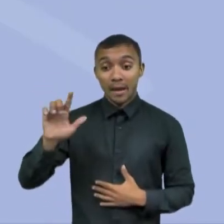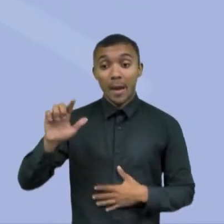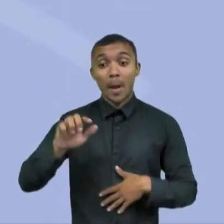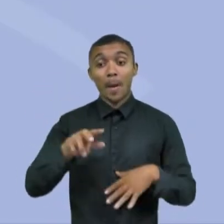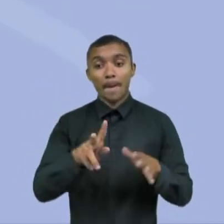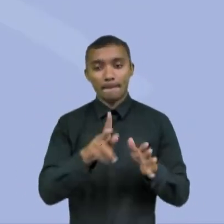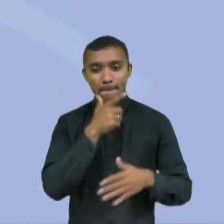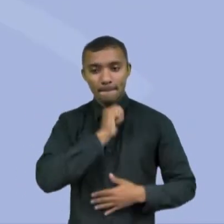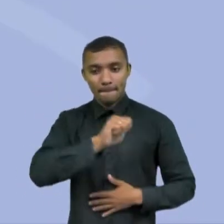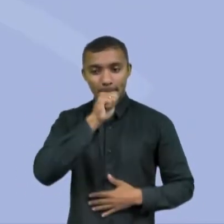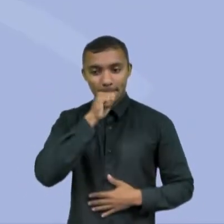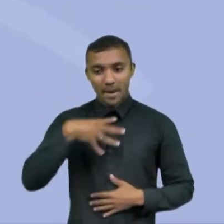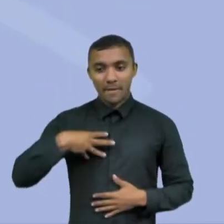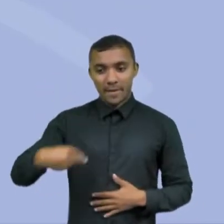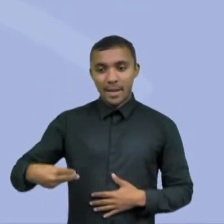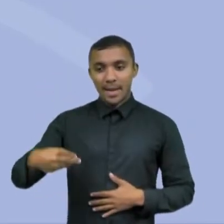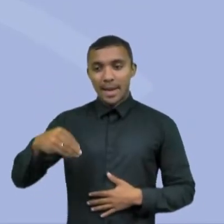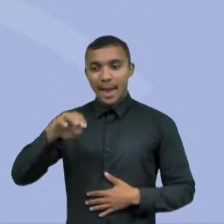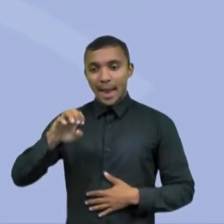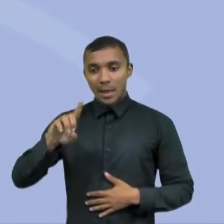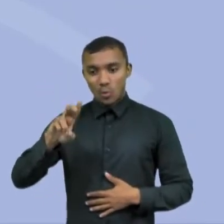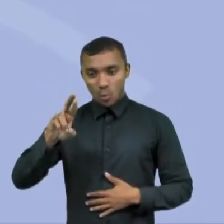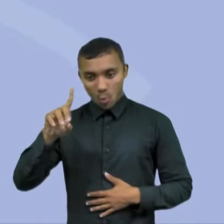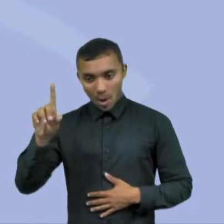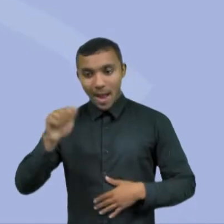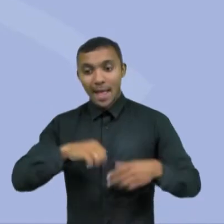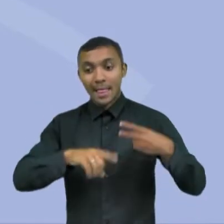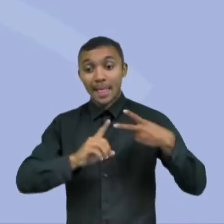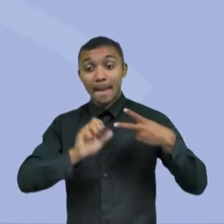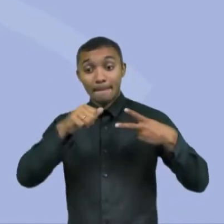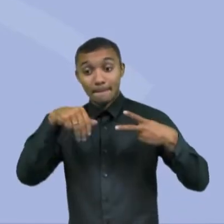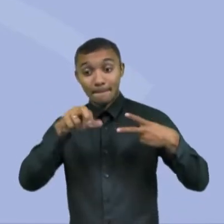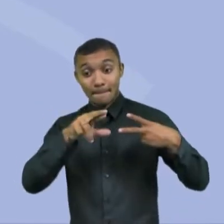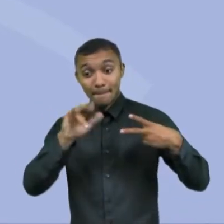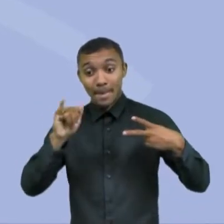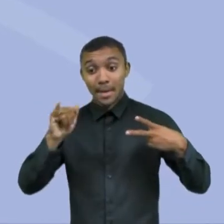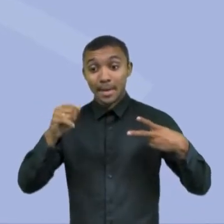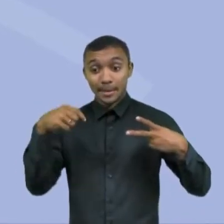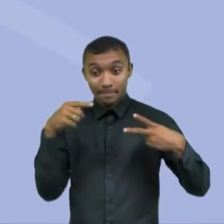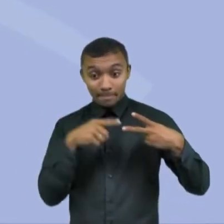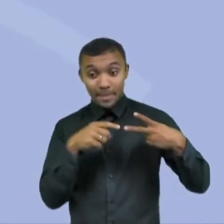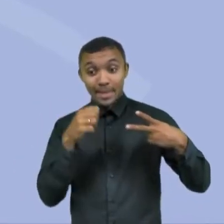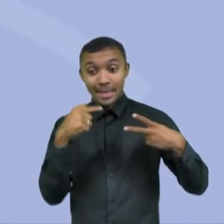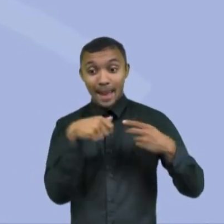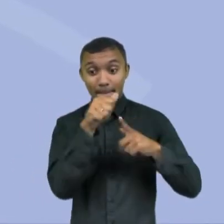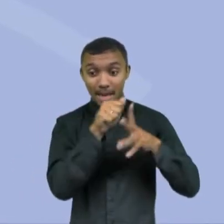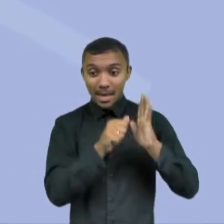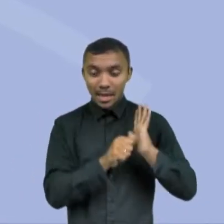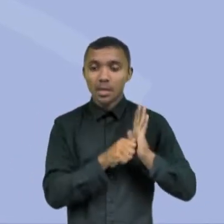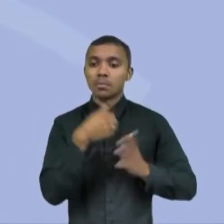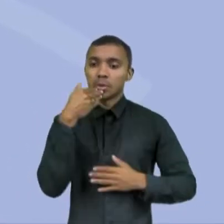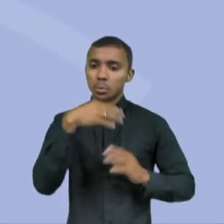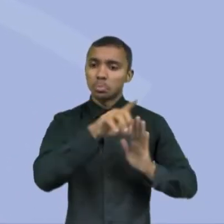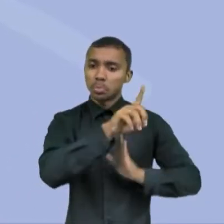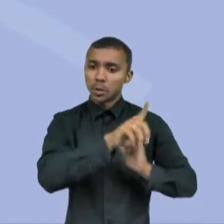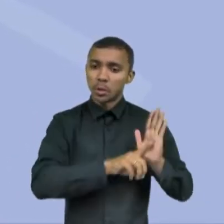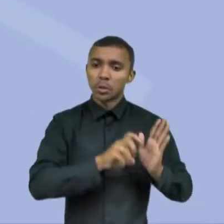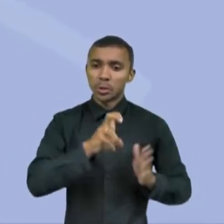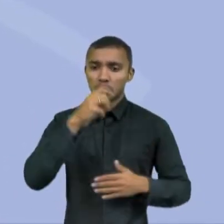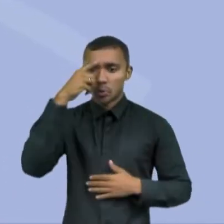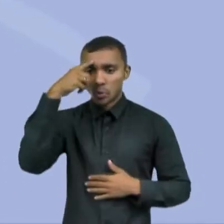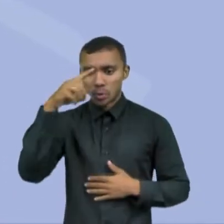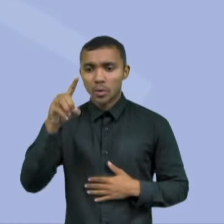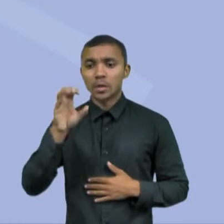quatro anos, e da Helena, que hoje tem sete meses, fez questão de usufruir do direito que tem, garantido por lei, de